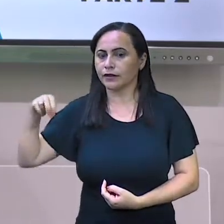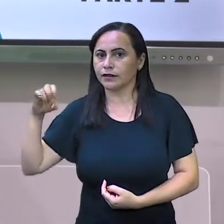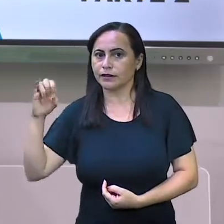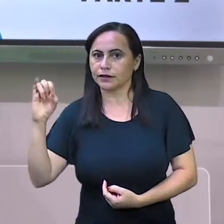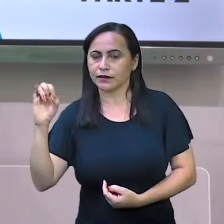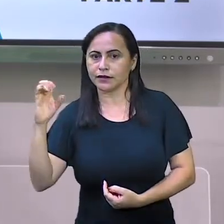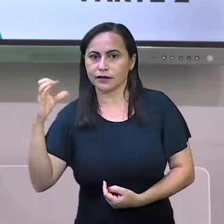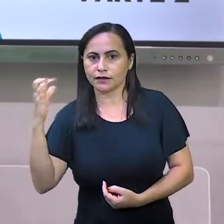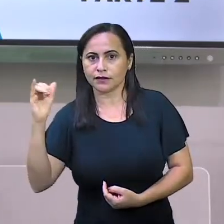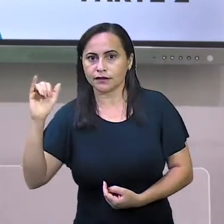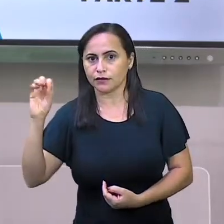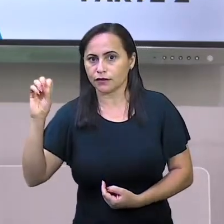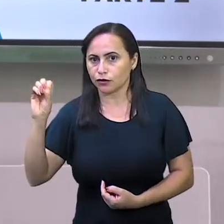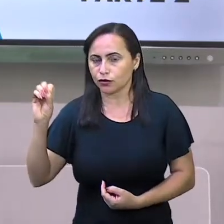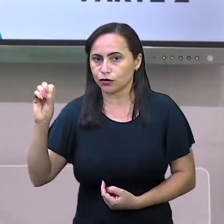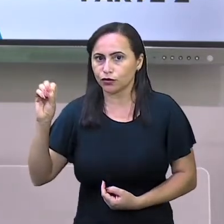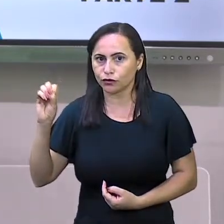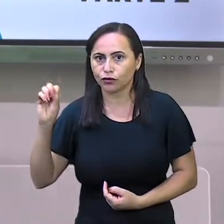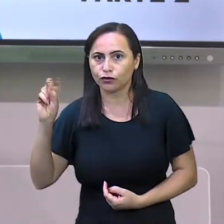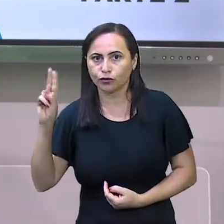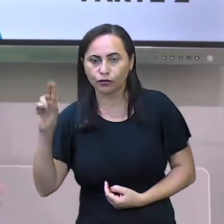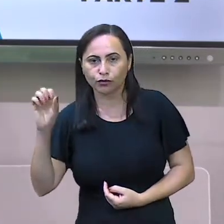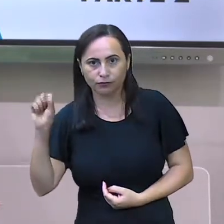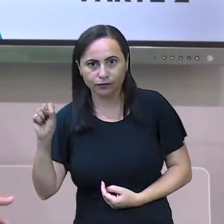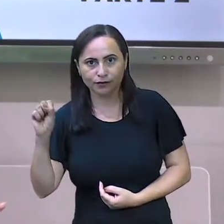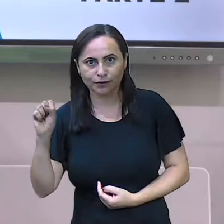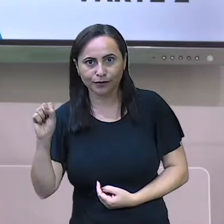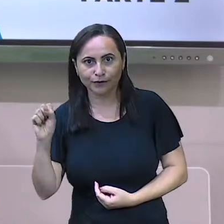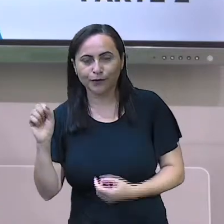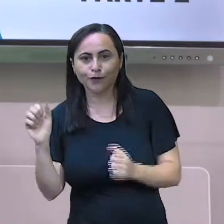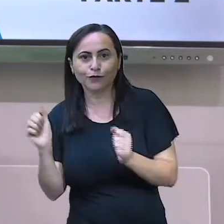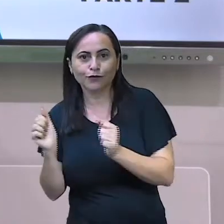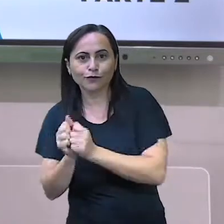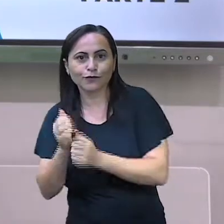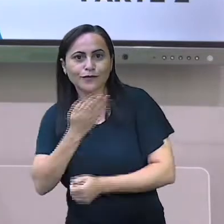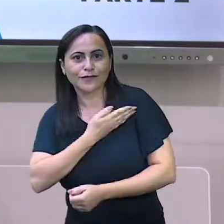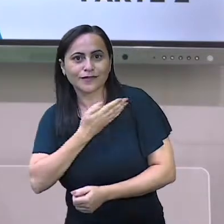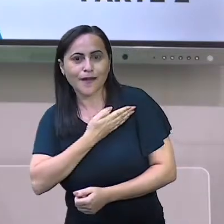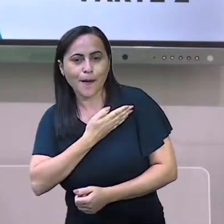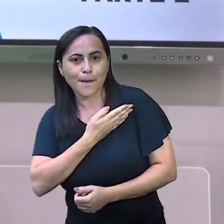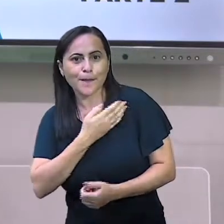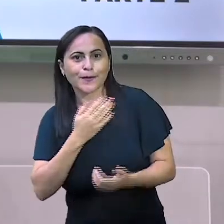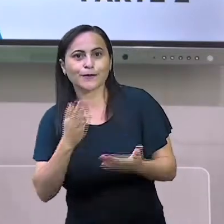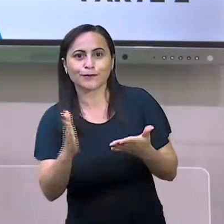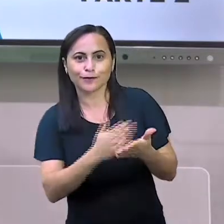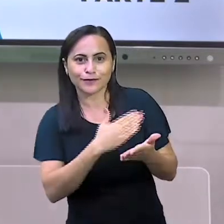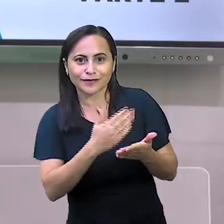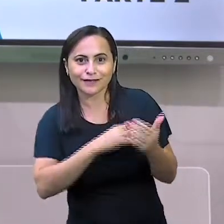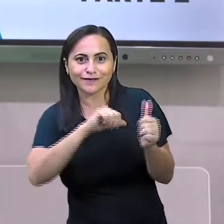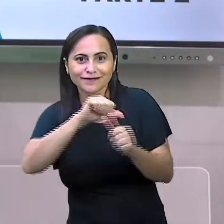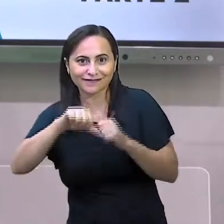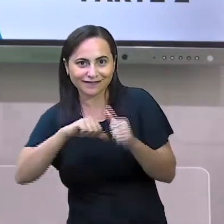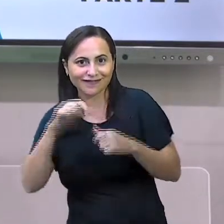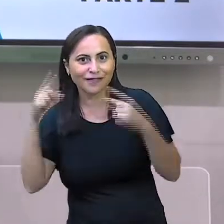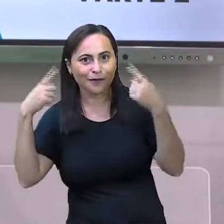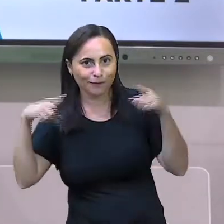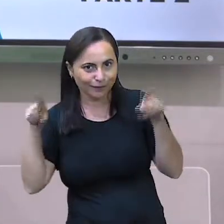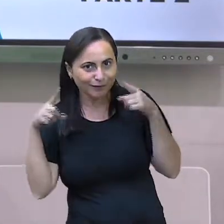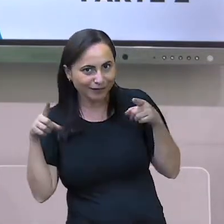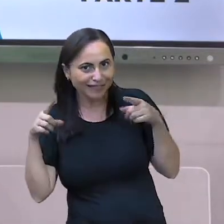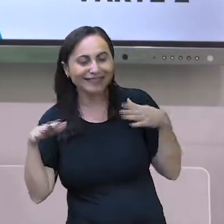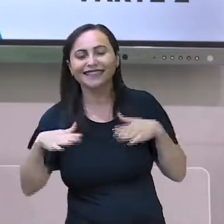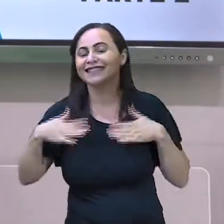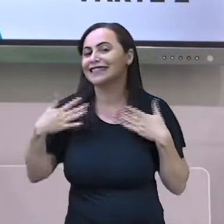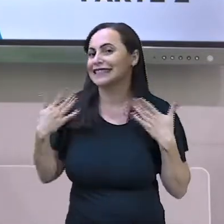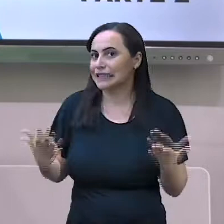seus amigos transformou este livro em música sim então nós vamos dançar e